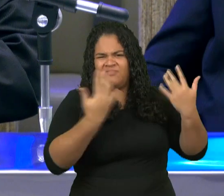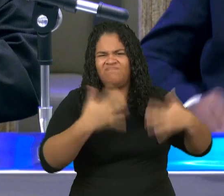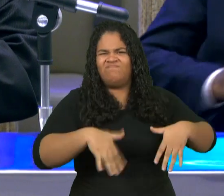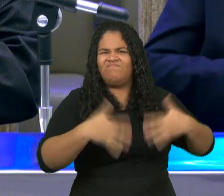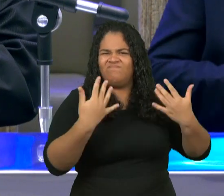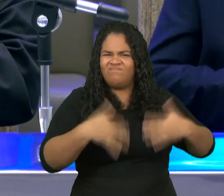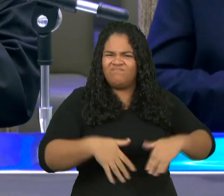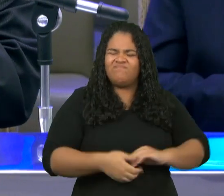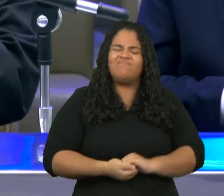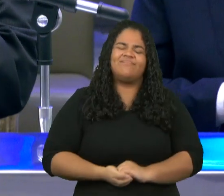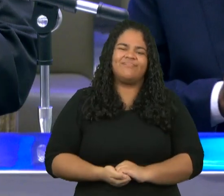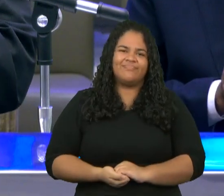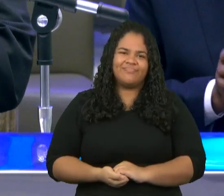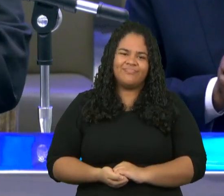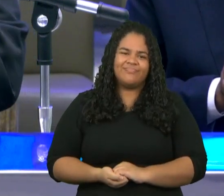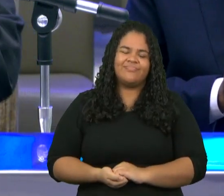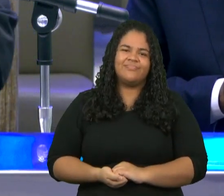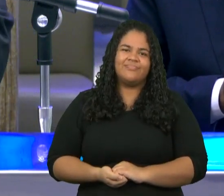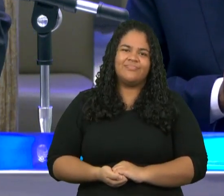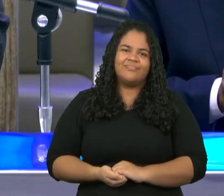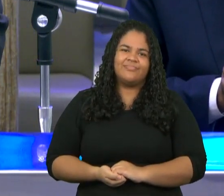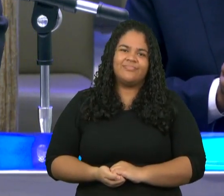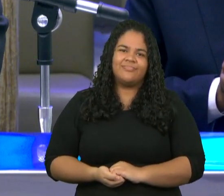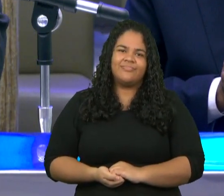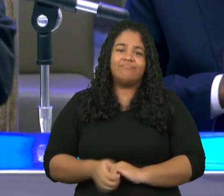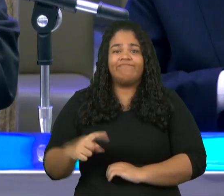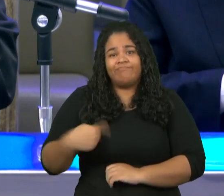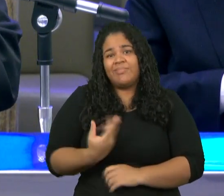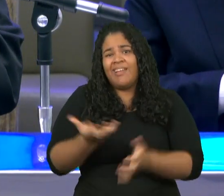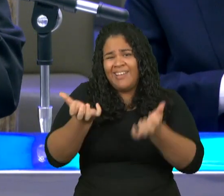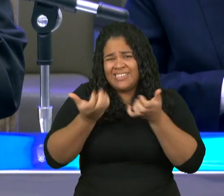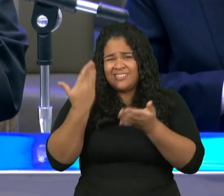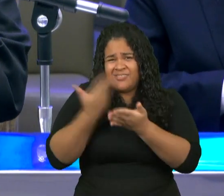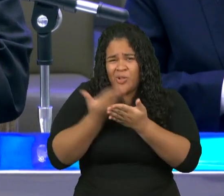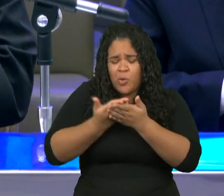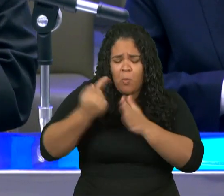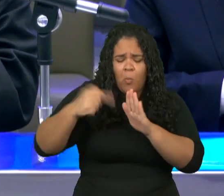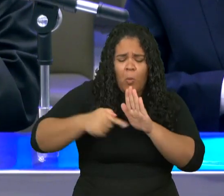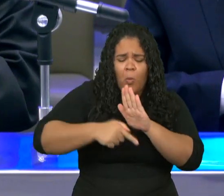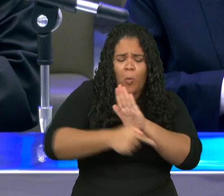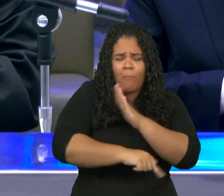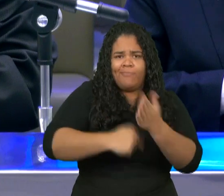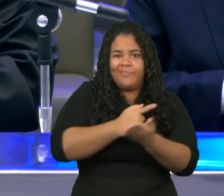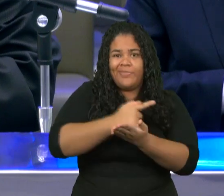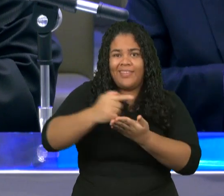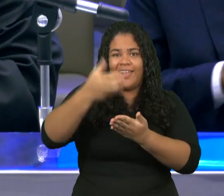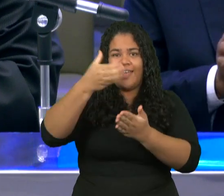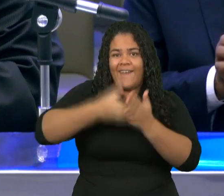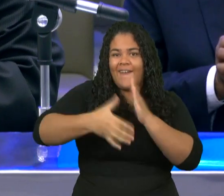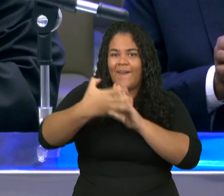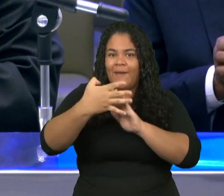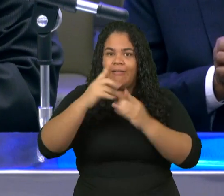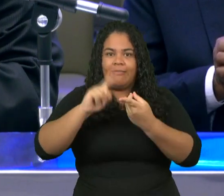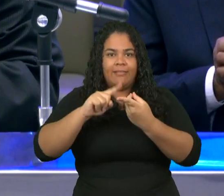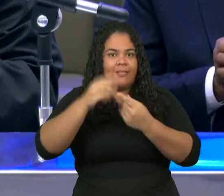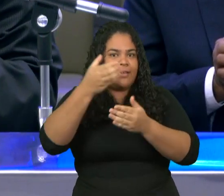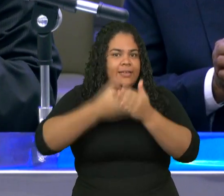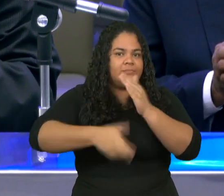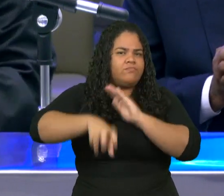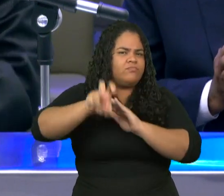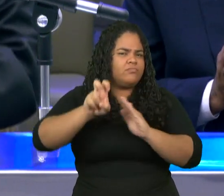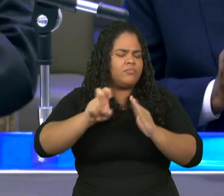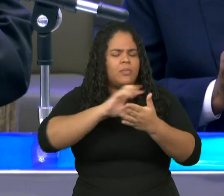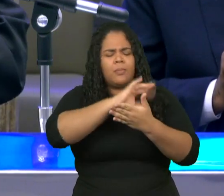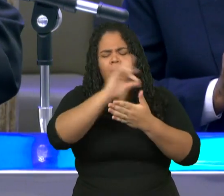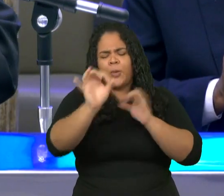estudar o capítulo 4 e o capítulo 5 de Gênesis e fazer todo um